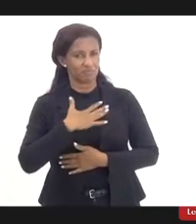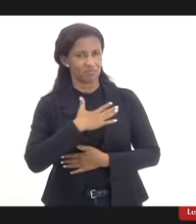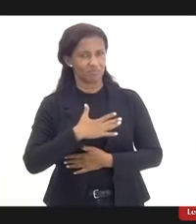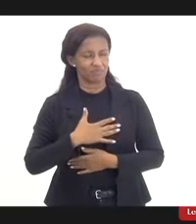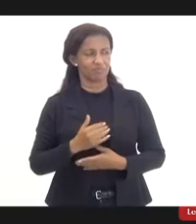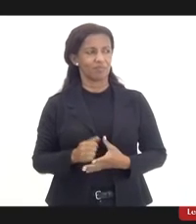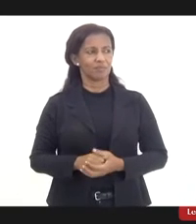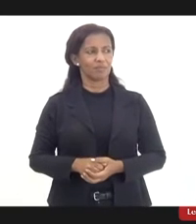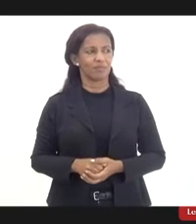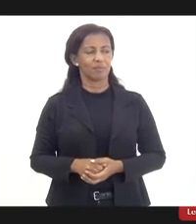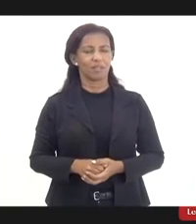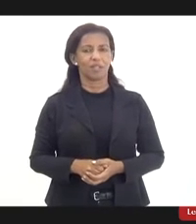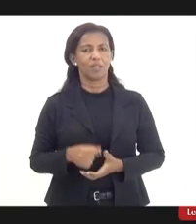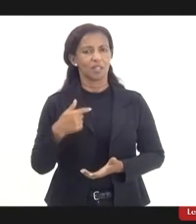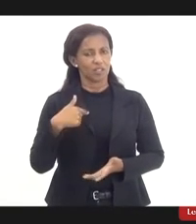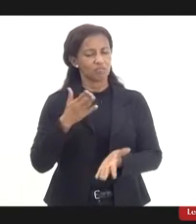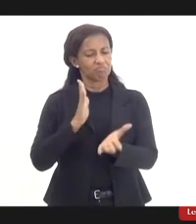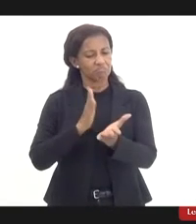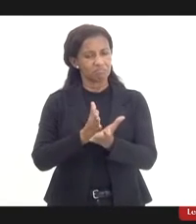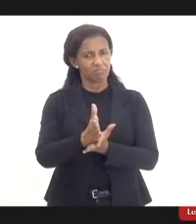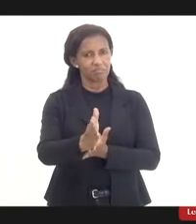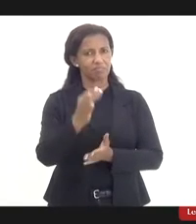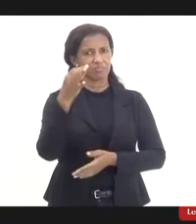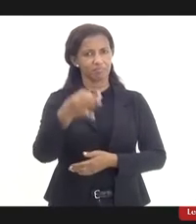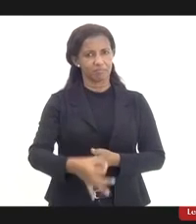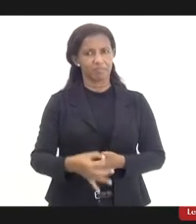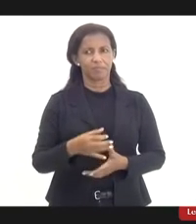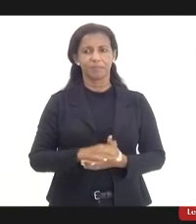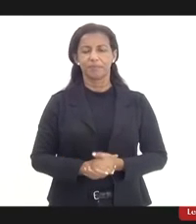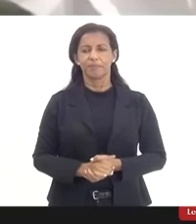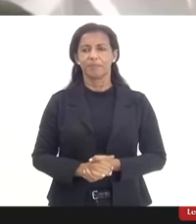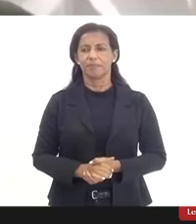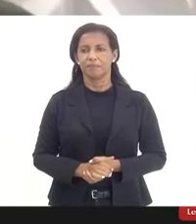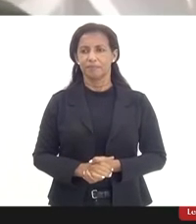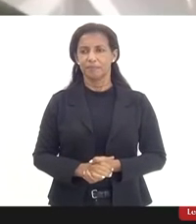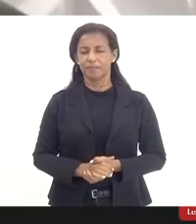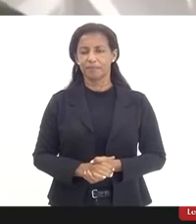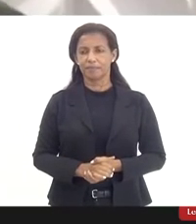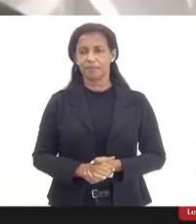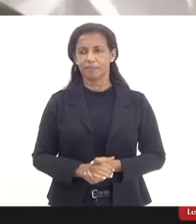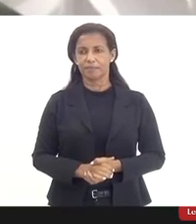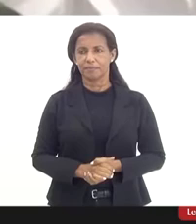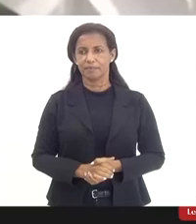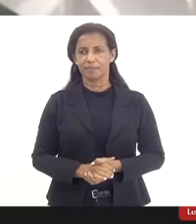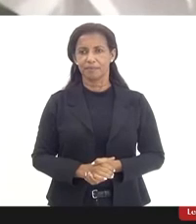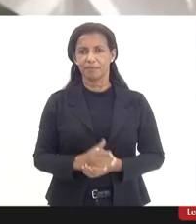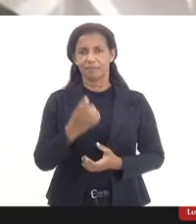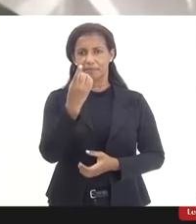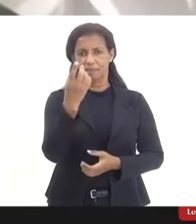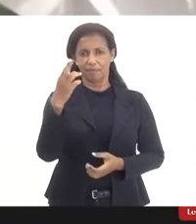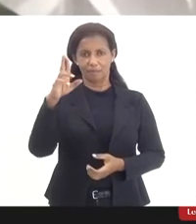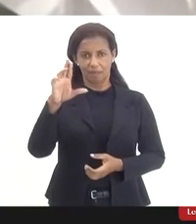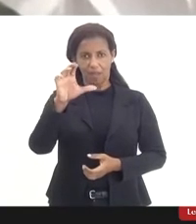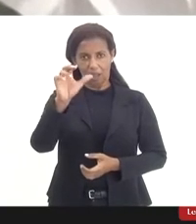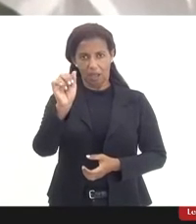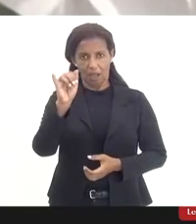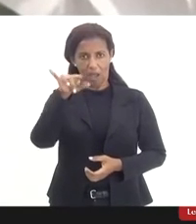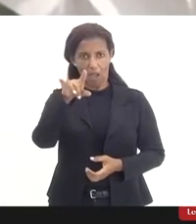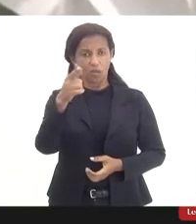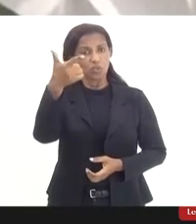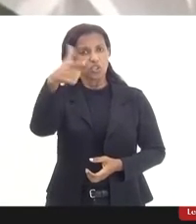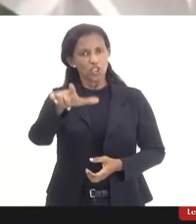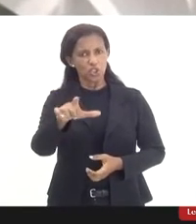e a gente está no caminho certo. Doutor Caio, colocamos novamente no chat,